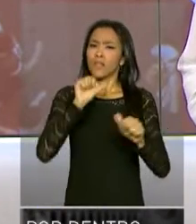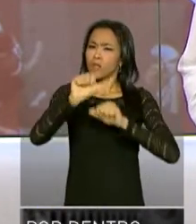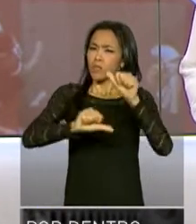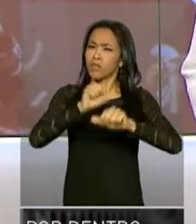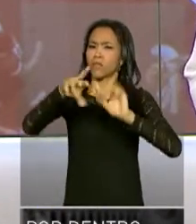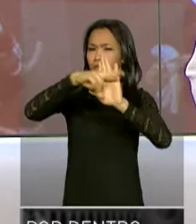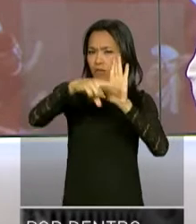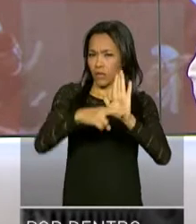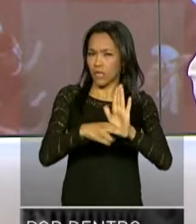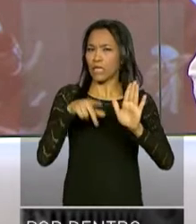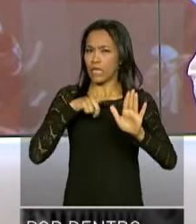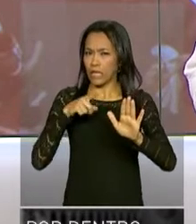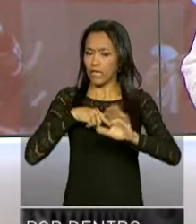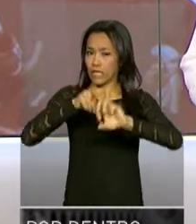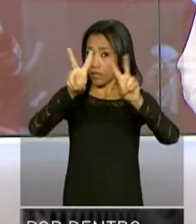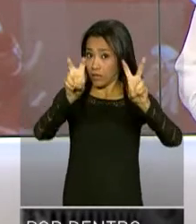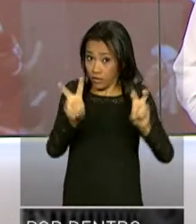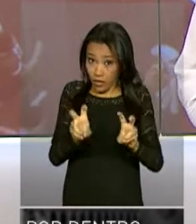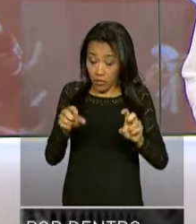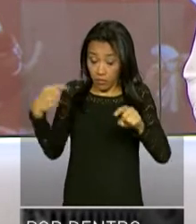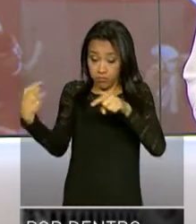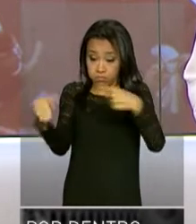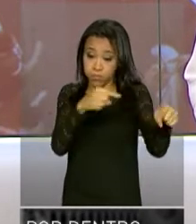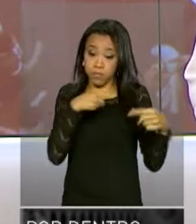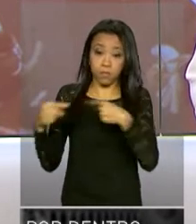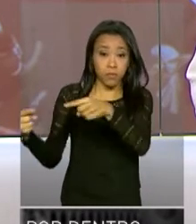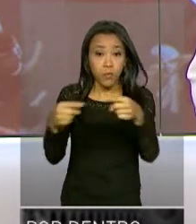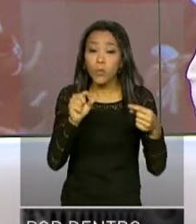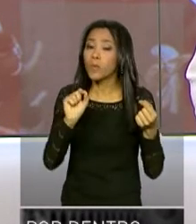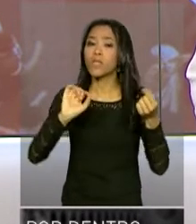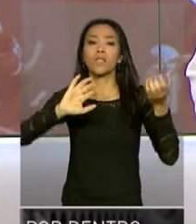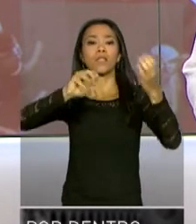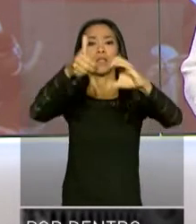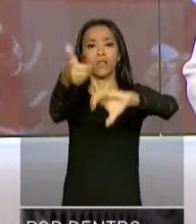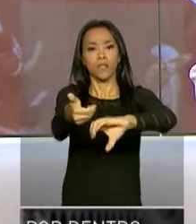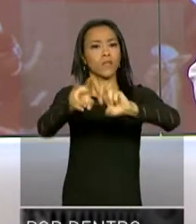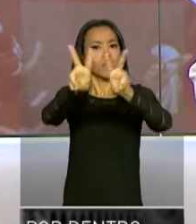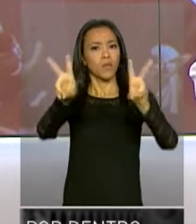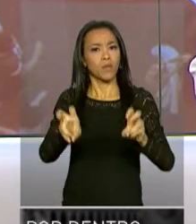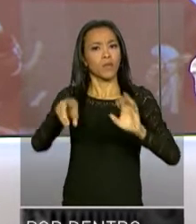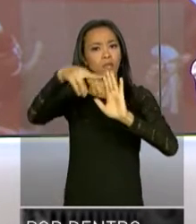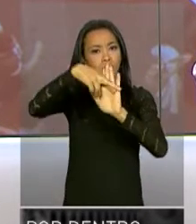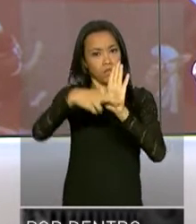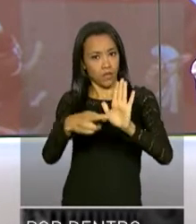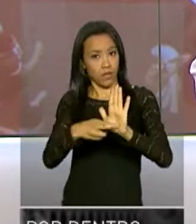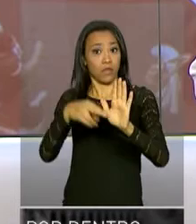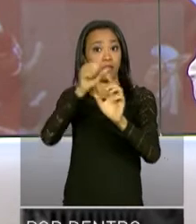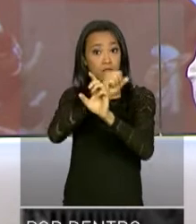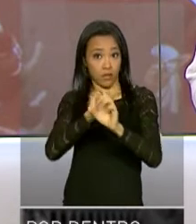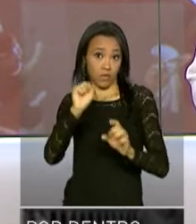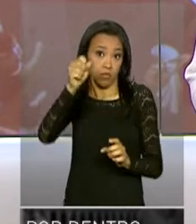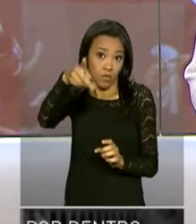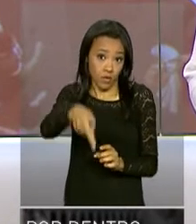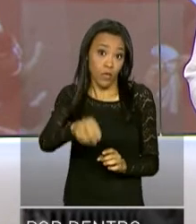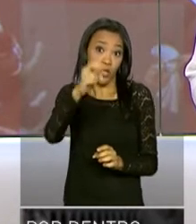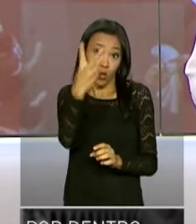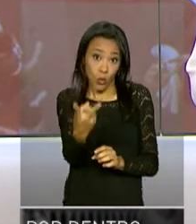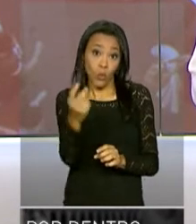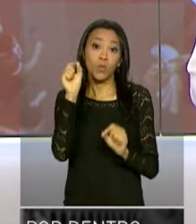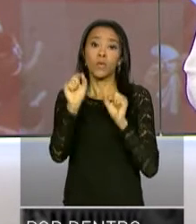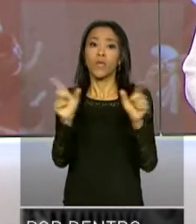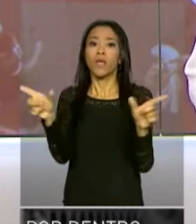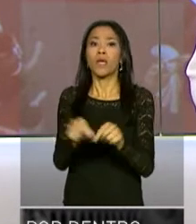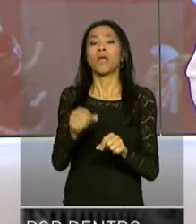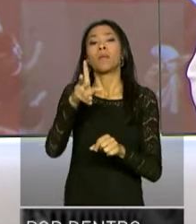existem pontos polêmicos. Na que está sendo discutida no Congresso sobre a Previdência Social, dois têm se destacado. O